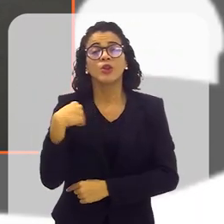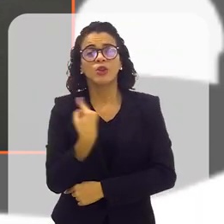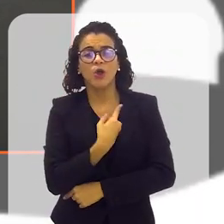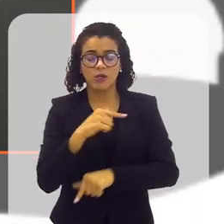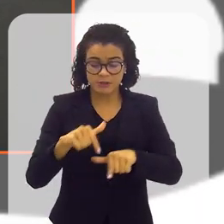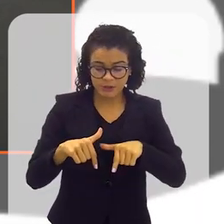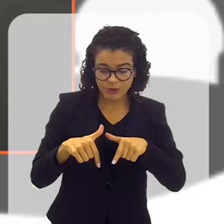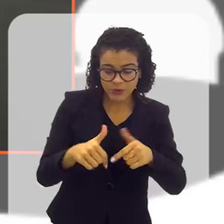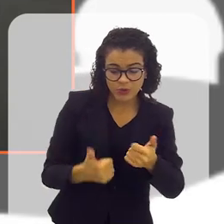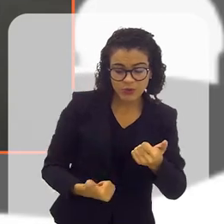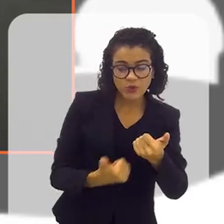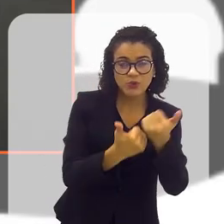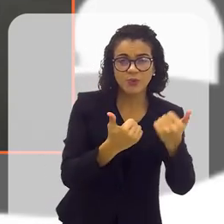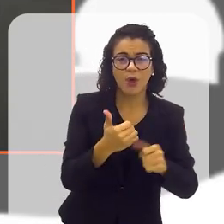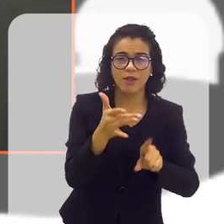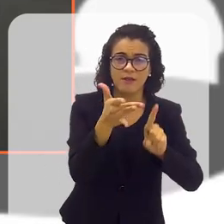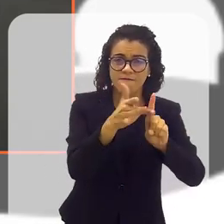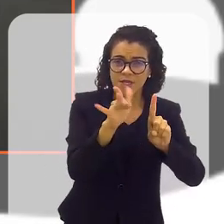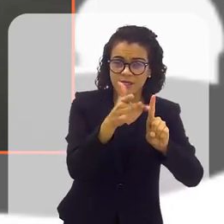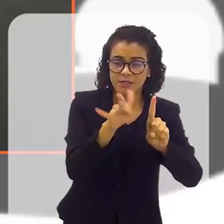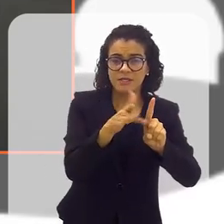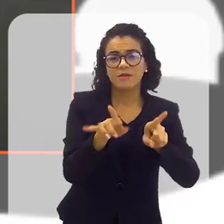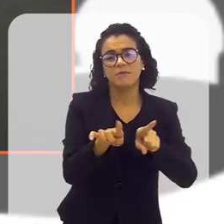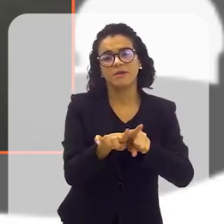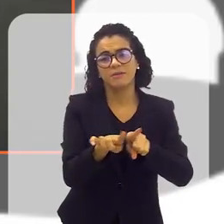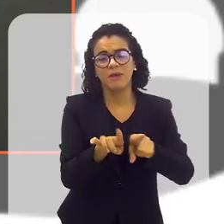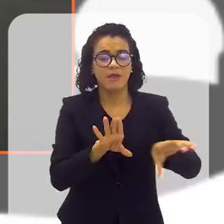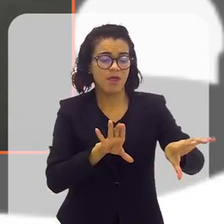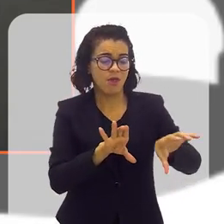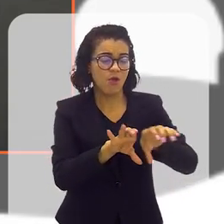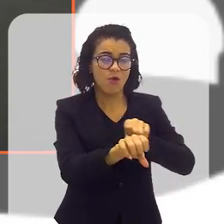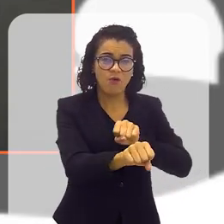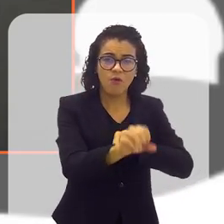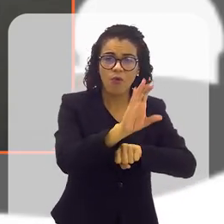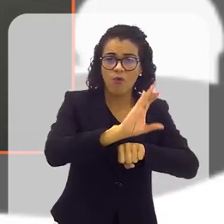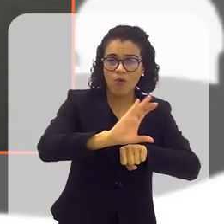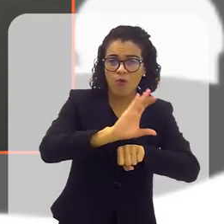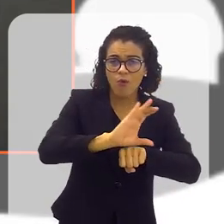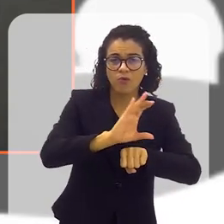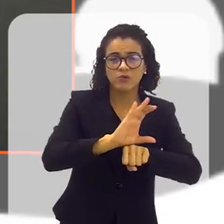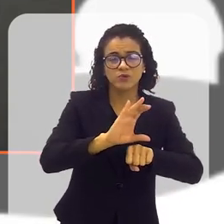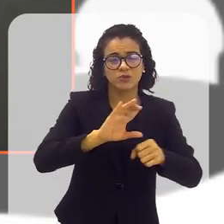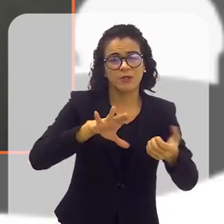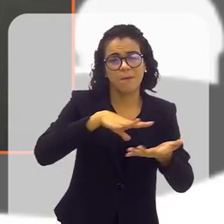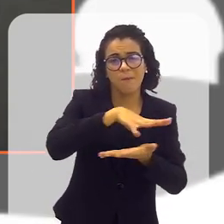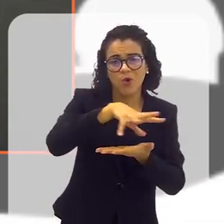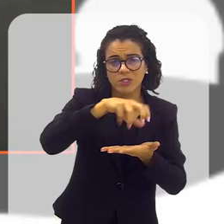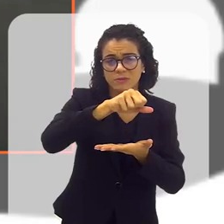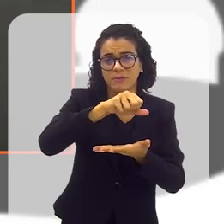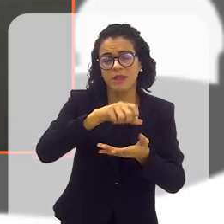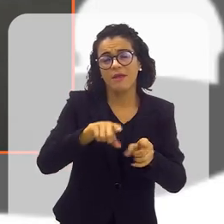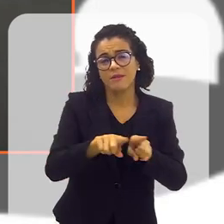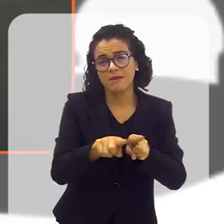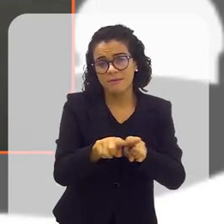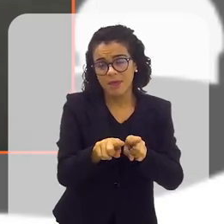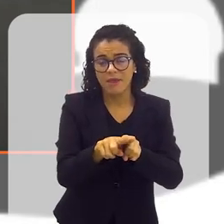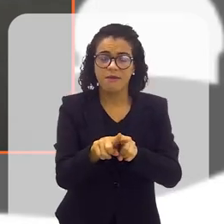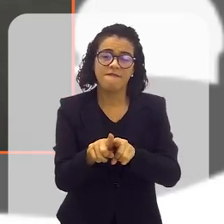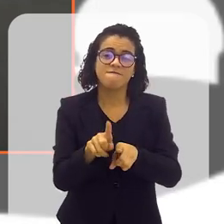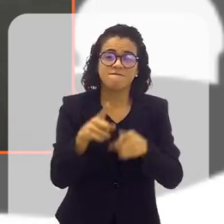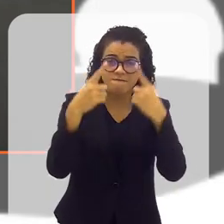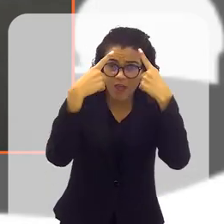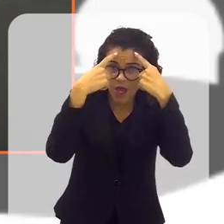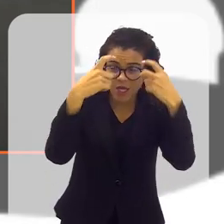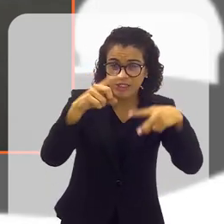gente atua no suporte à vítima, na formação de equipes multidisciplinares, na prevenção à violência